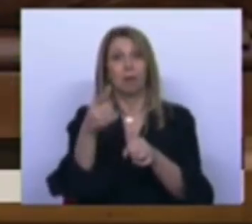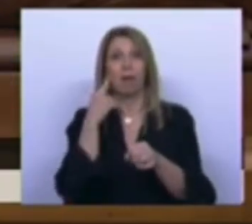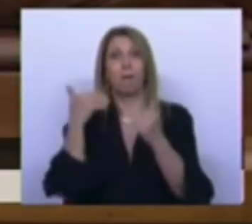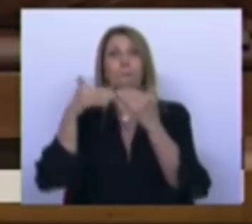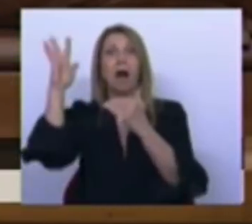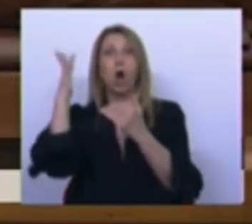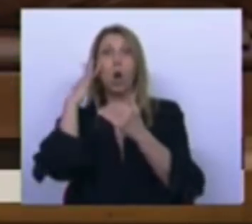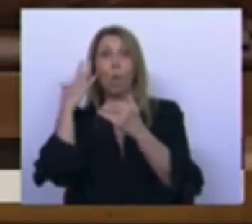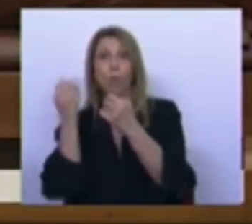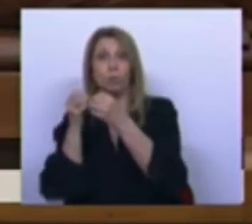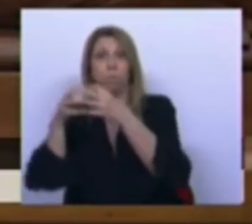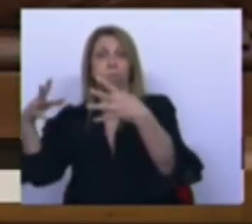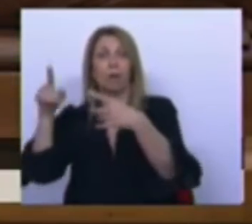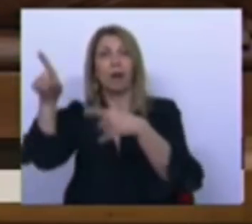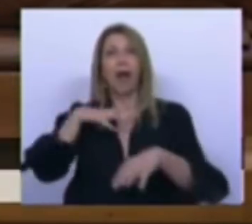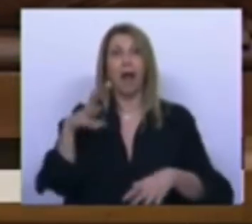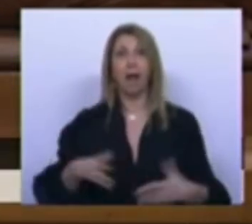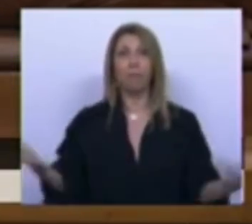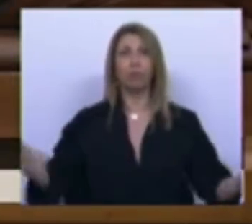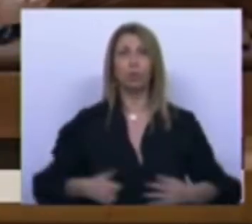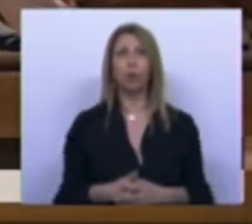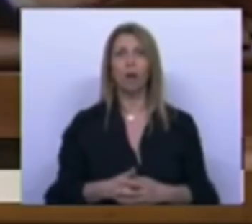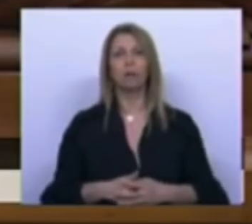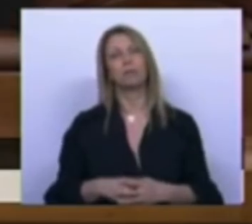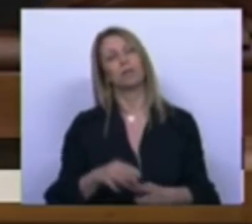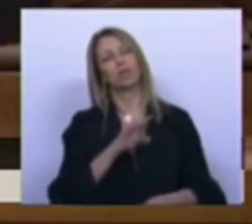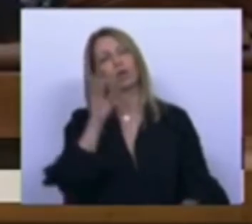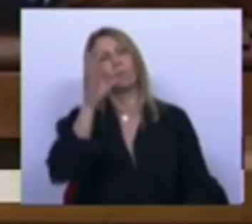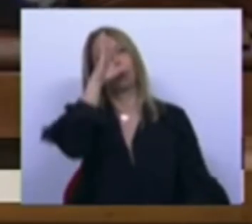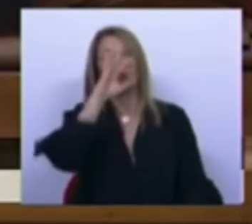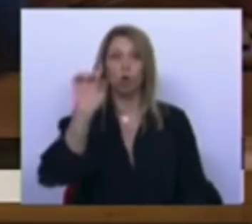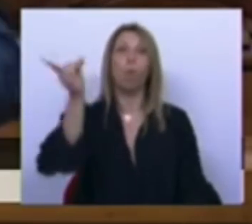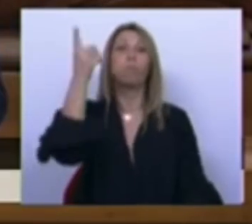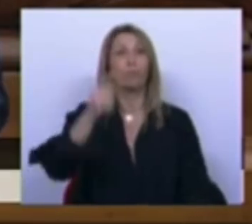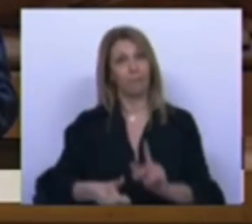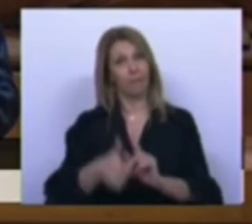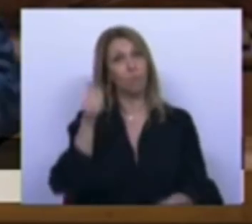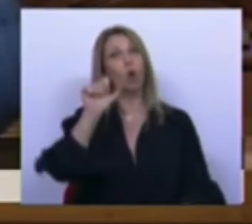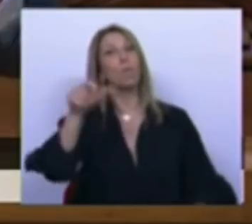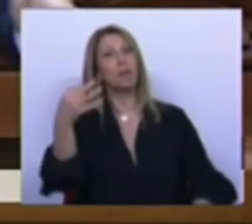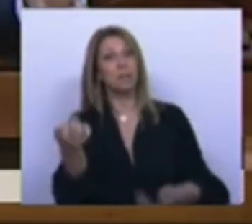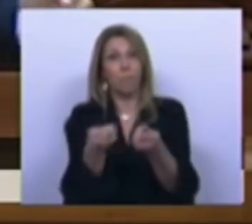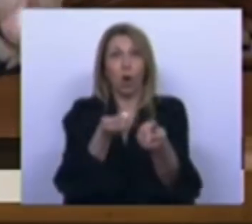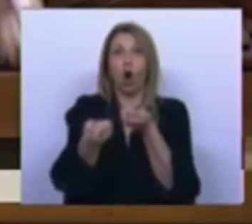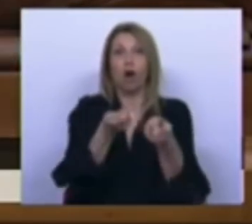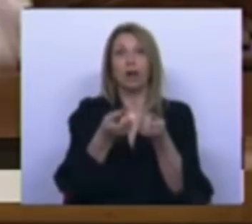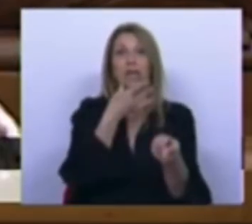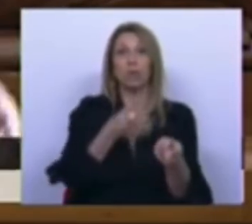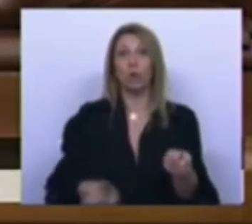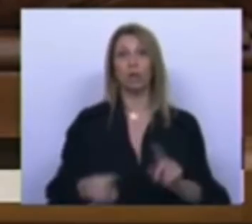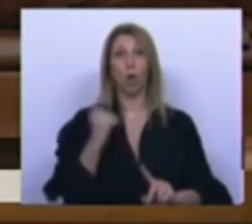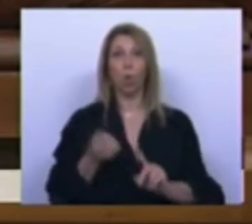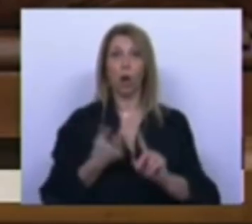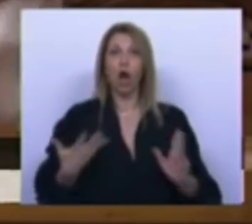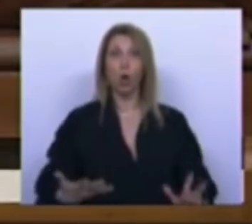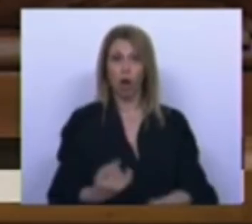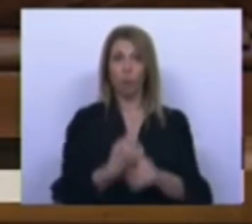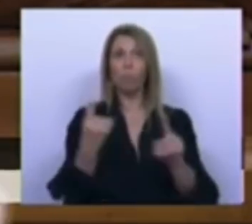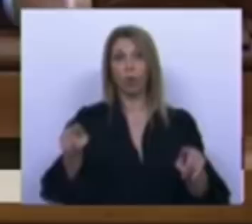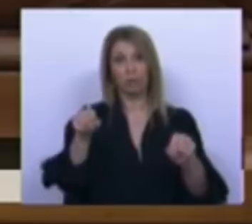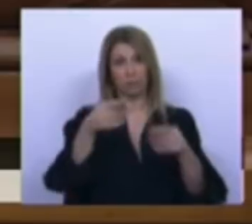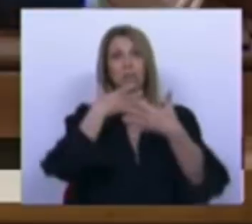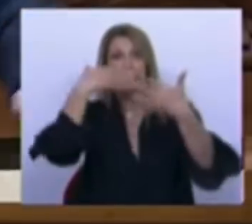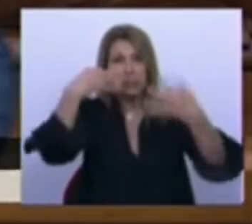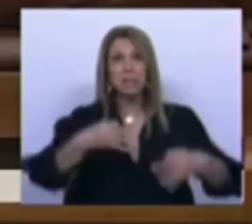Primeiro-Ministro, talvez seja melhor ser o PCP a organizar o Natal este ano. Porque assim teremos a certeza que há Natal em